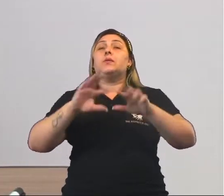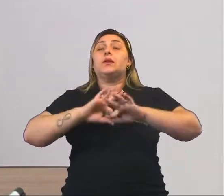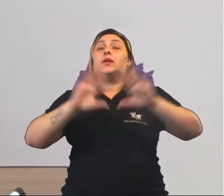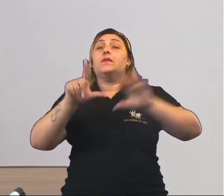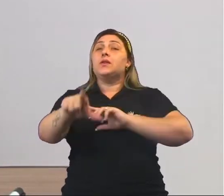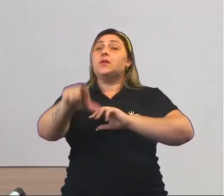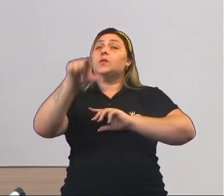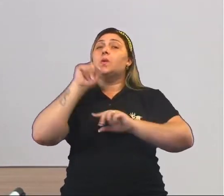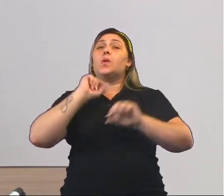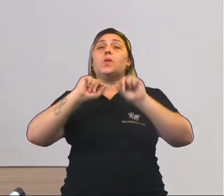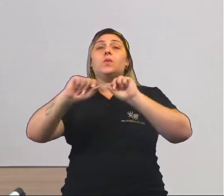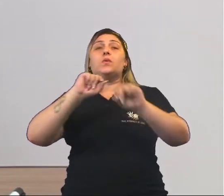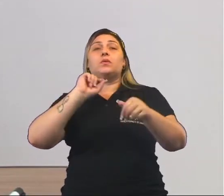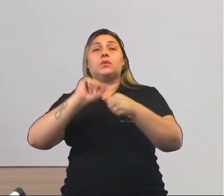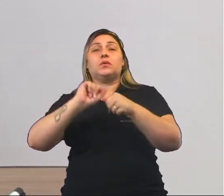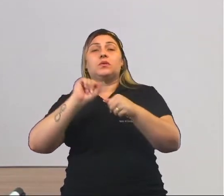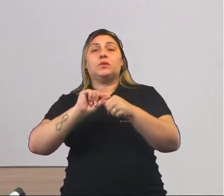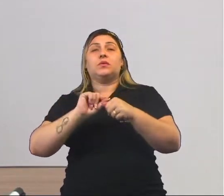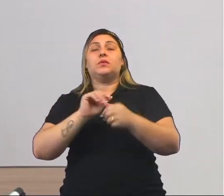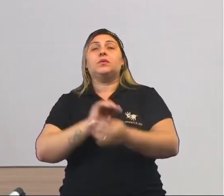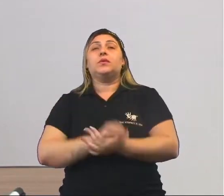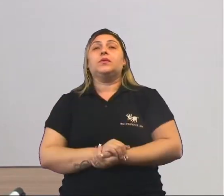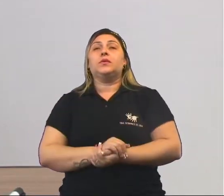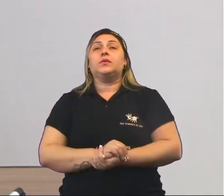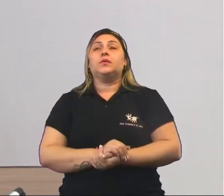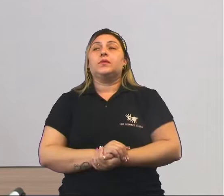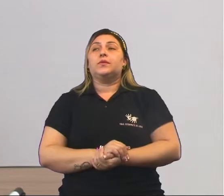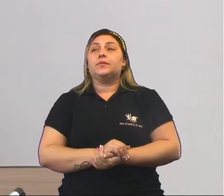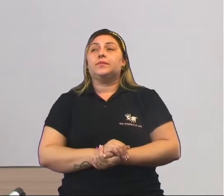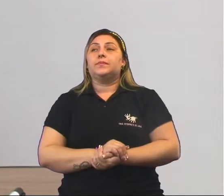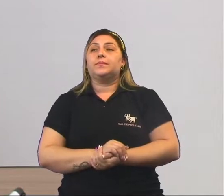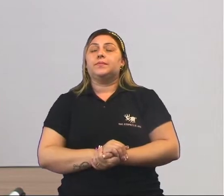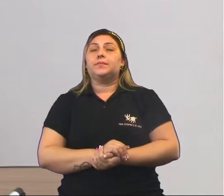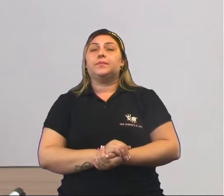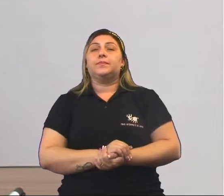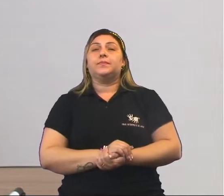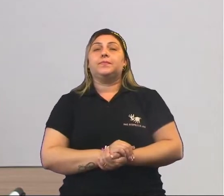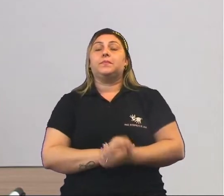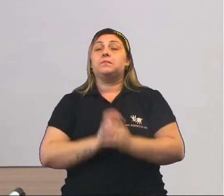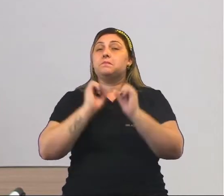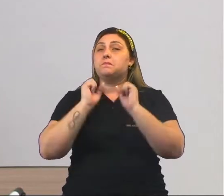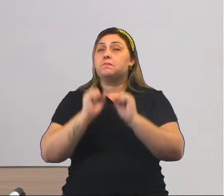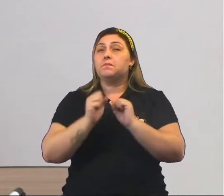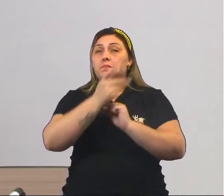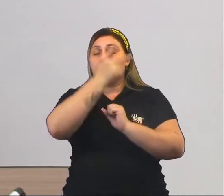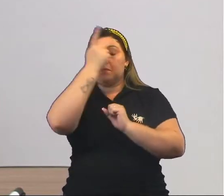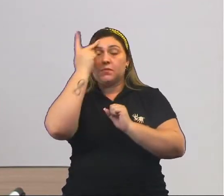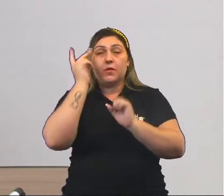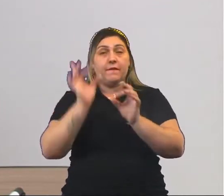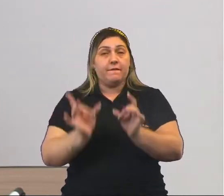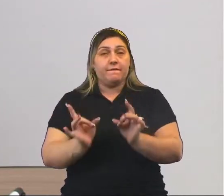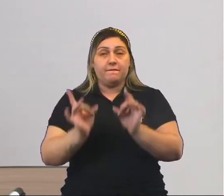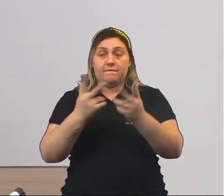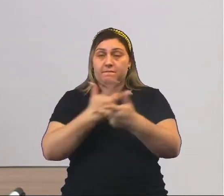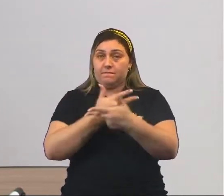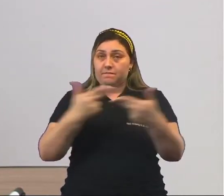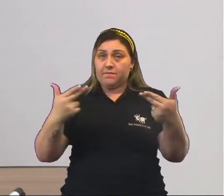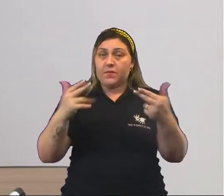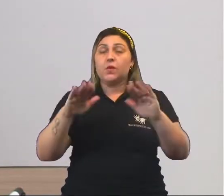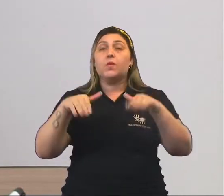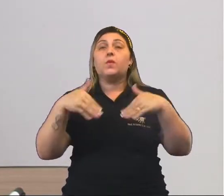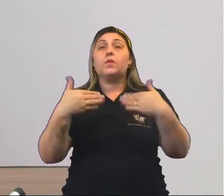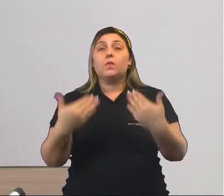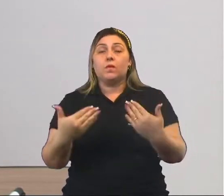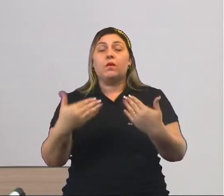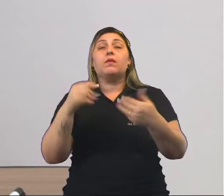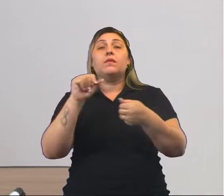escolhe o que ela quer fazer, como, a atividade que ela quer realizar. Pode ser uma pessoa autônoma, ou seja, ela escolhe qual a atividade